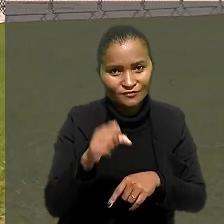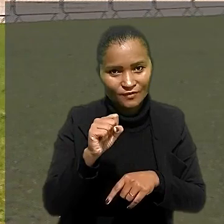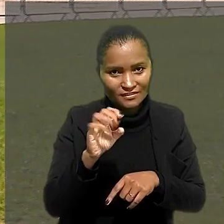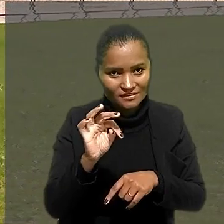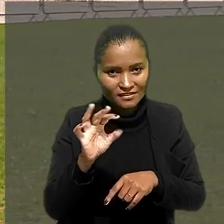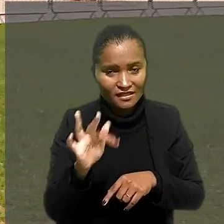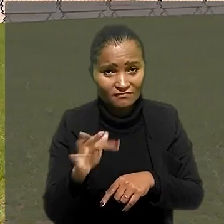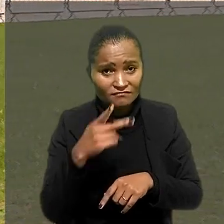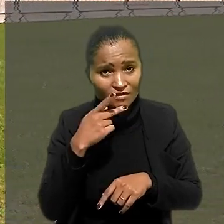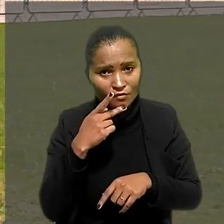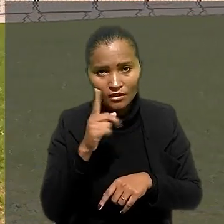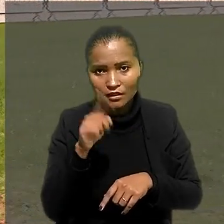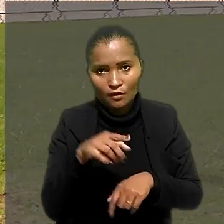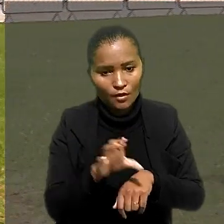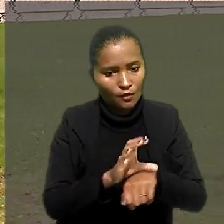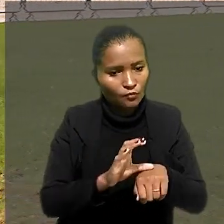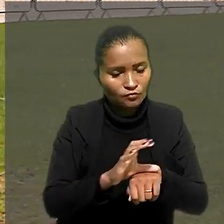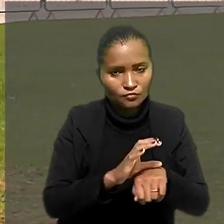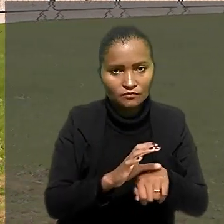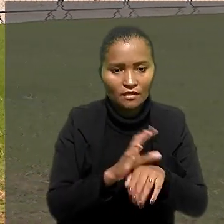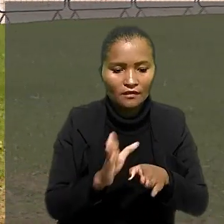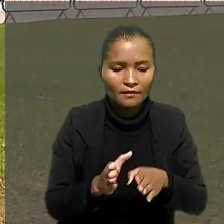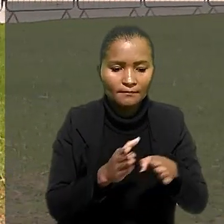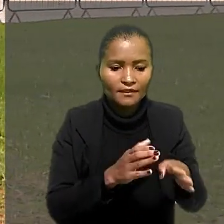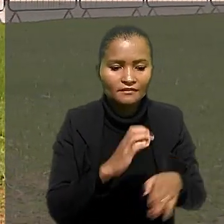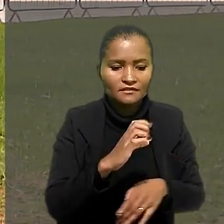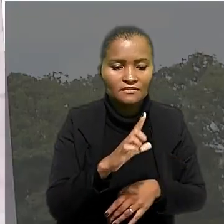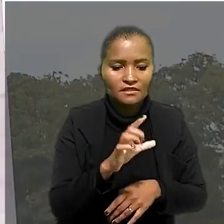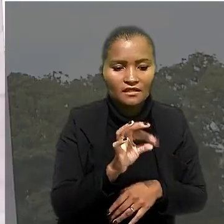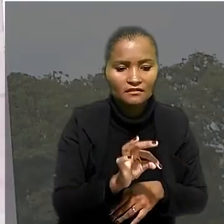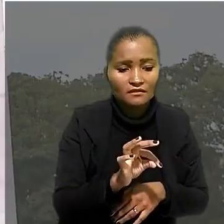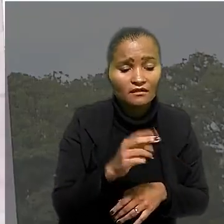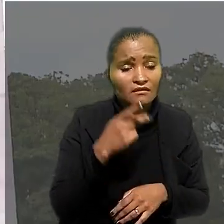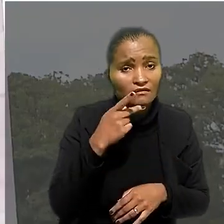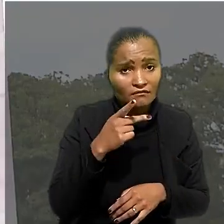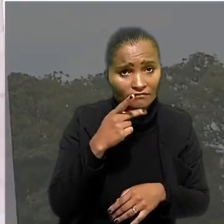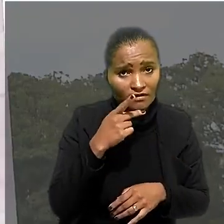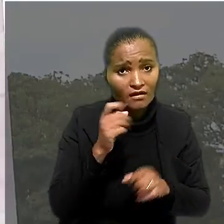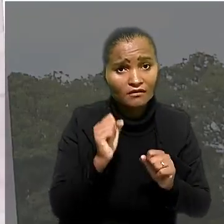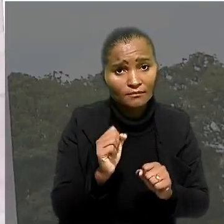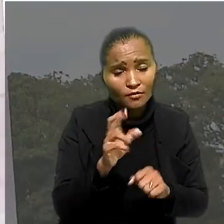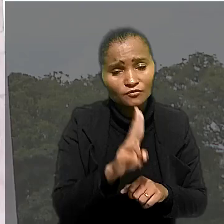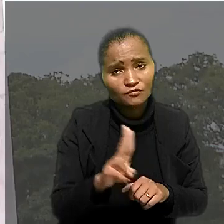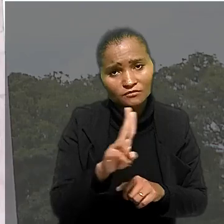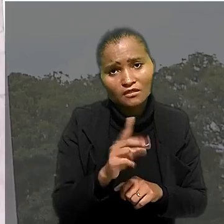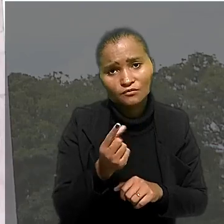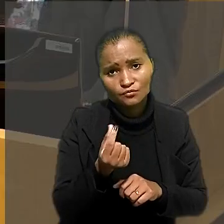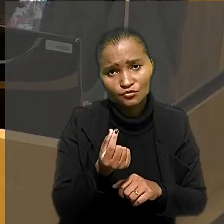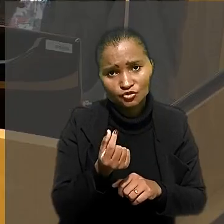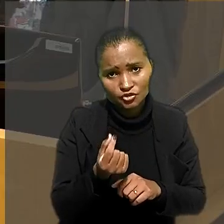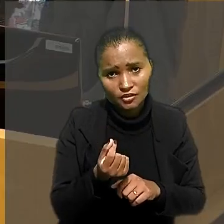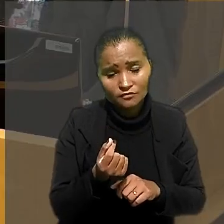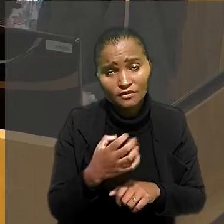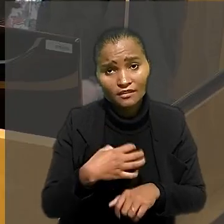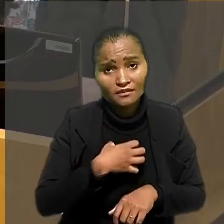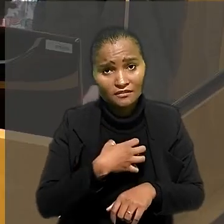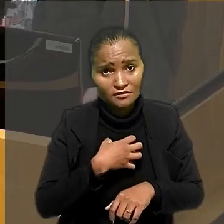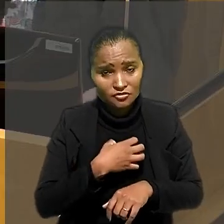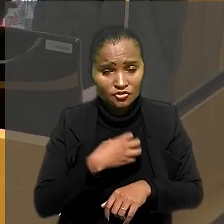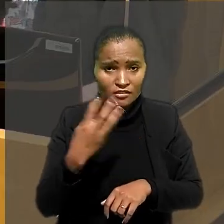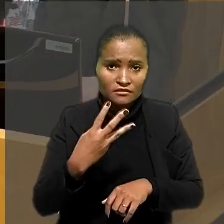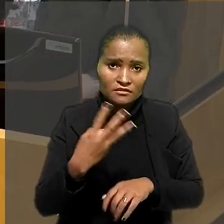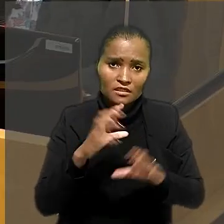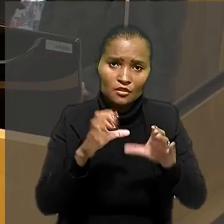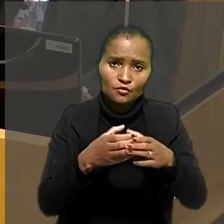que declarou inconstitucional a parte do dispositivo da CLT que admite a utilização dos créditos. Nesse sentido, a